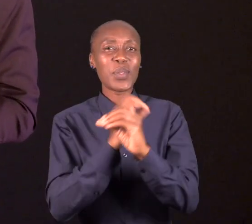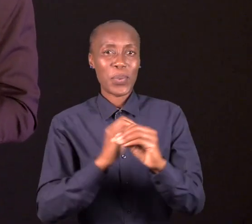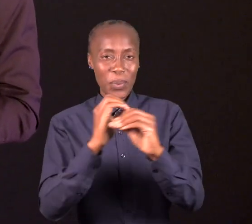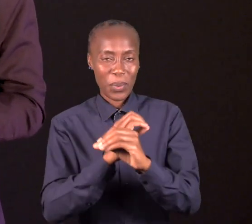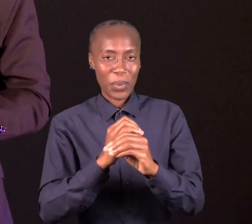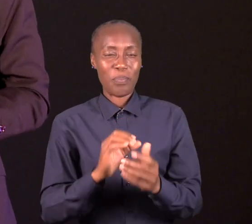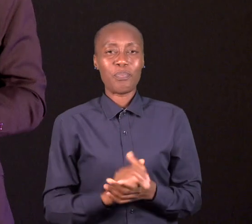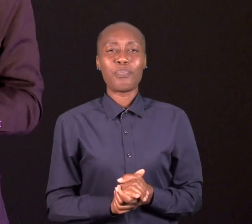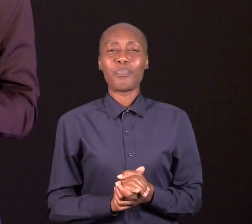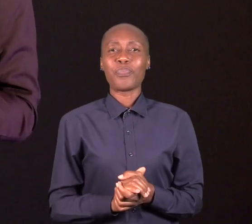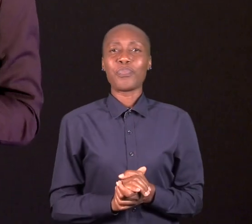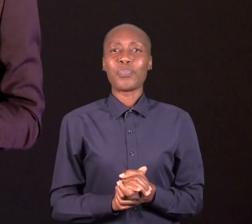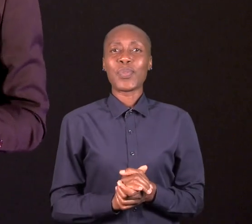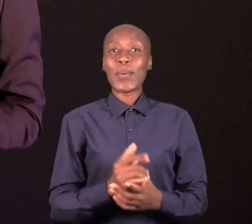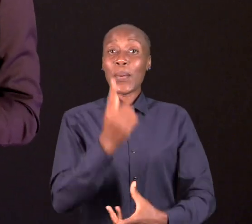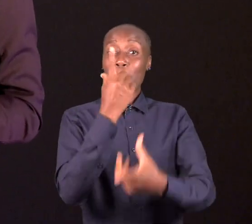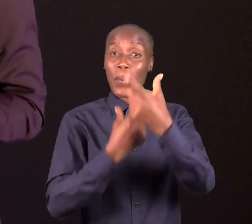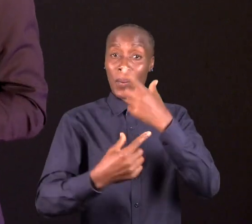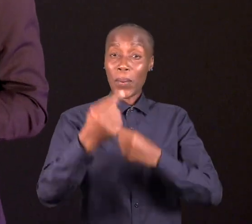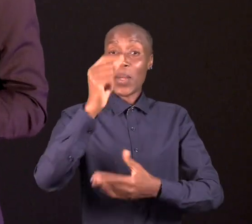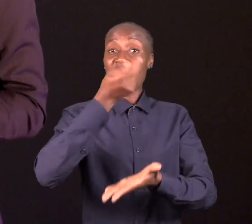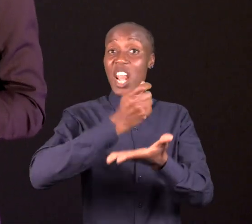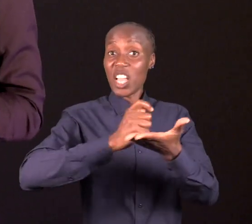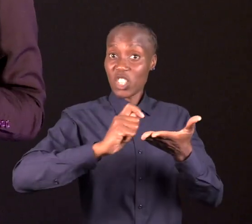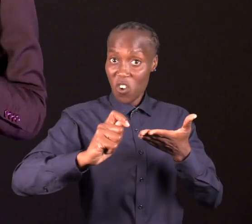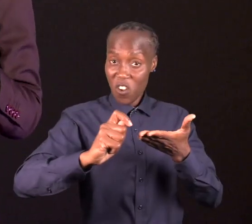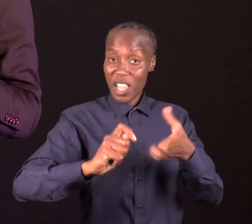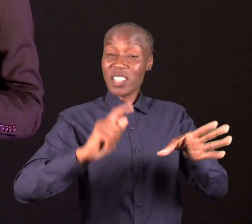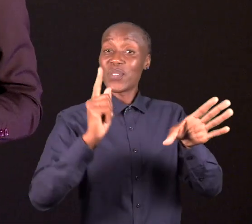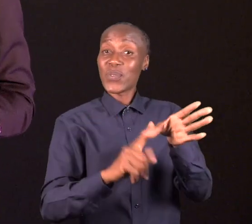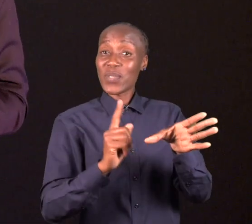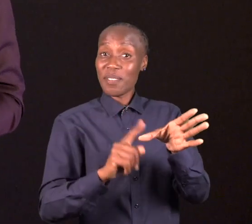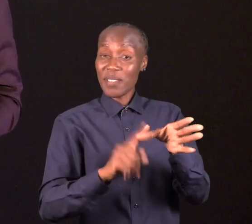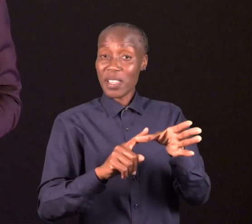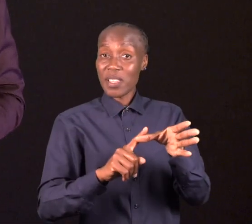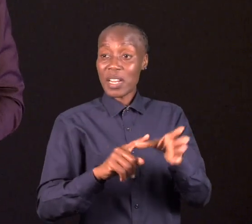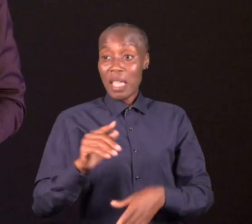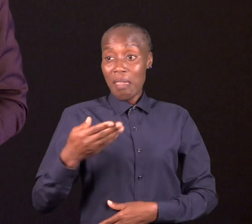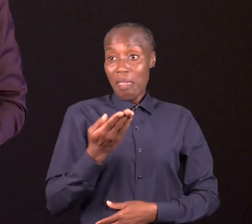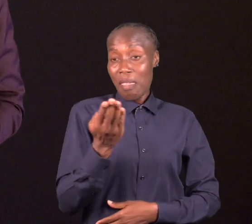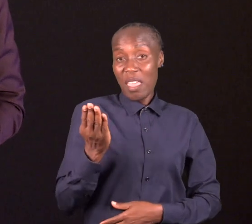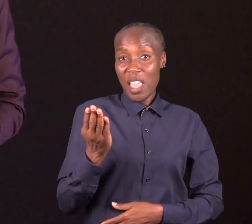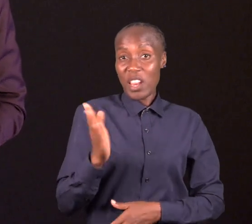Às segundas-feiras, quando fóssemos à escola, eles recebiam-nos com termos pejorativos.